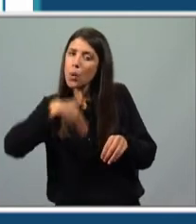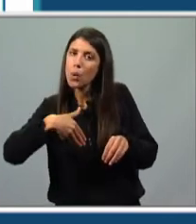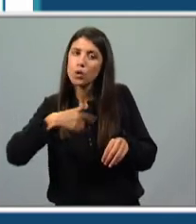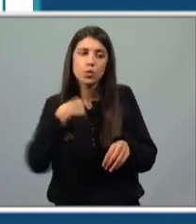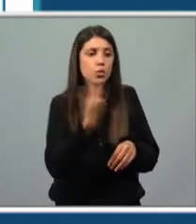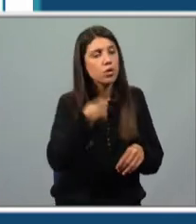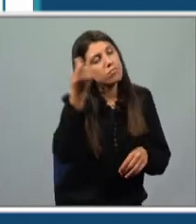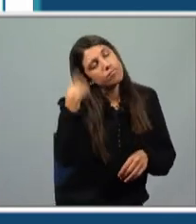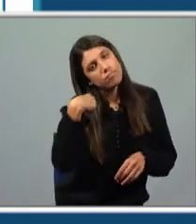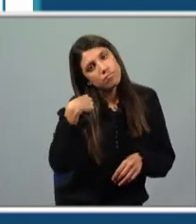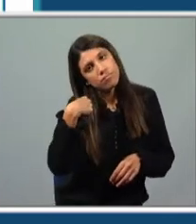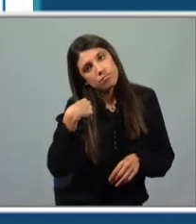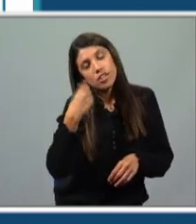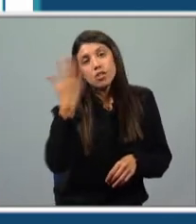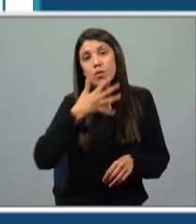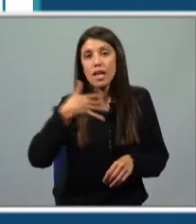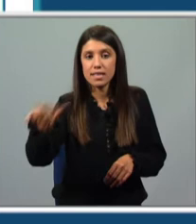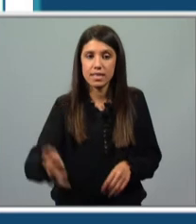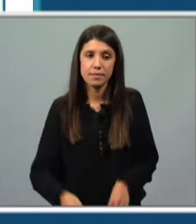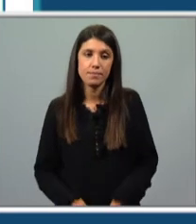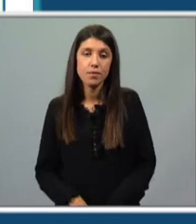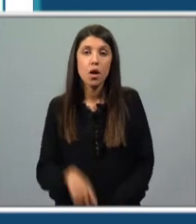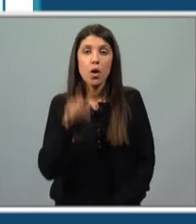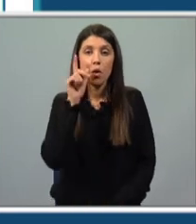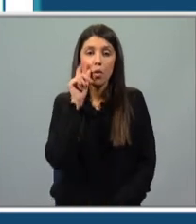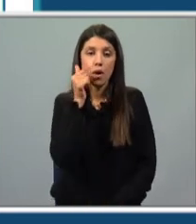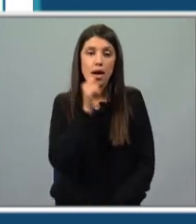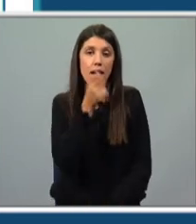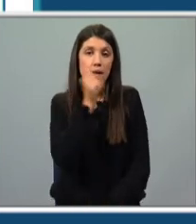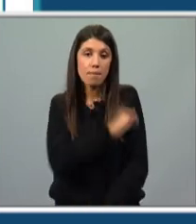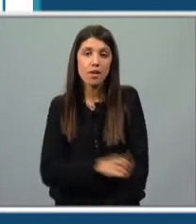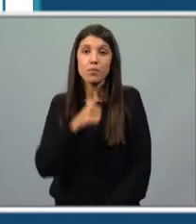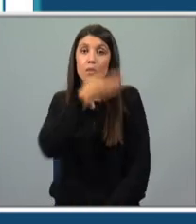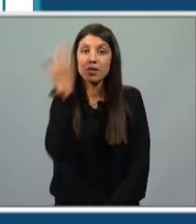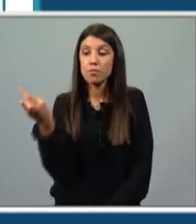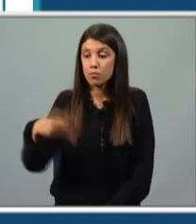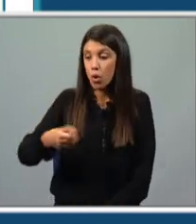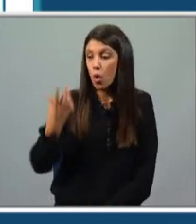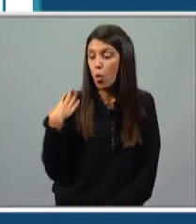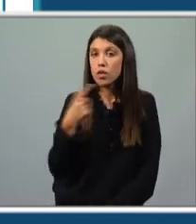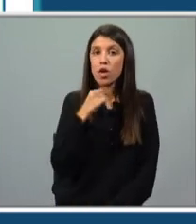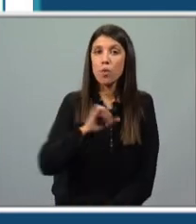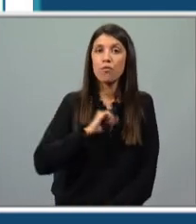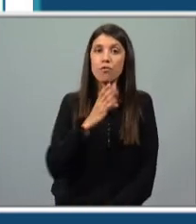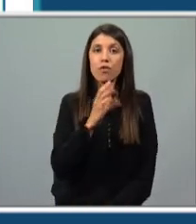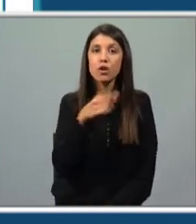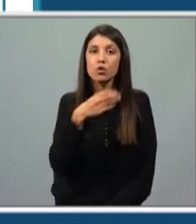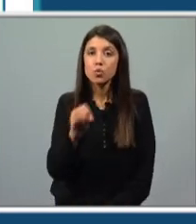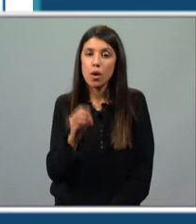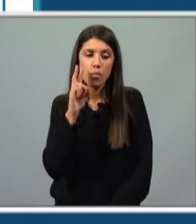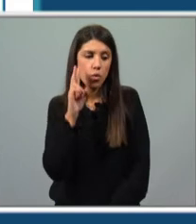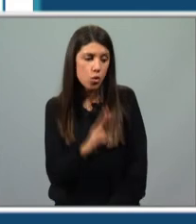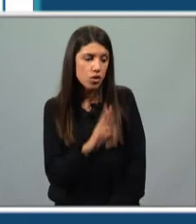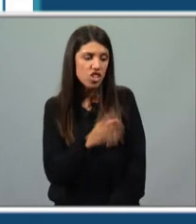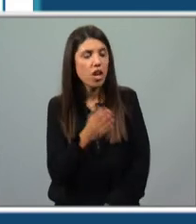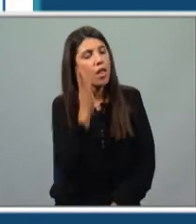adormeceram. Isto já ocorre no dia seguinte. Rapaz, bom dia. Eu cheguei ontem e chamo-me João. Como vos encontrei já